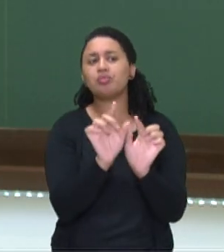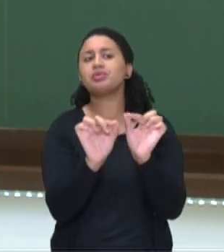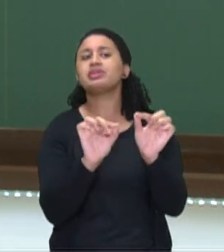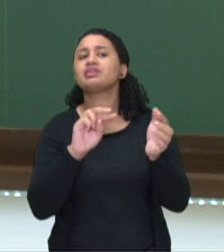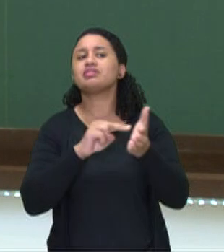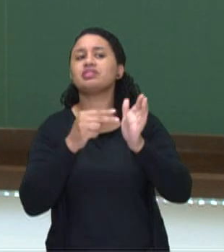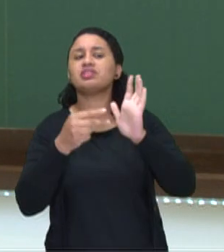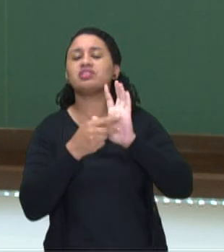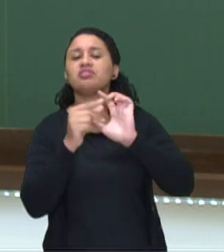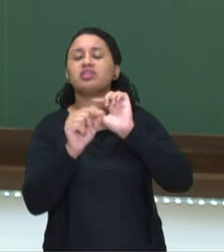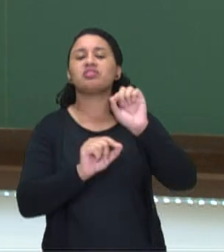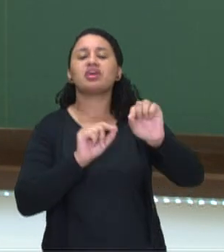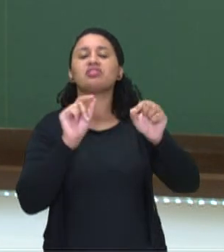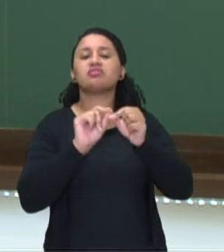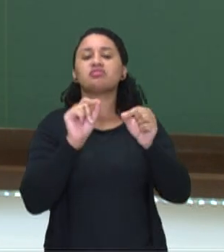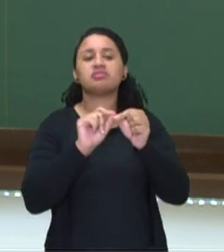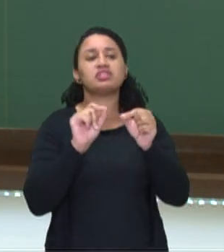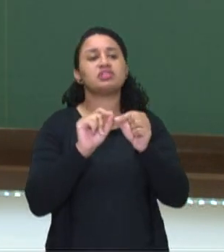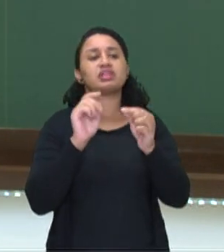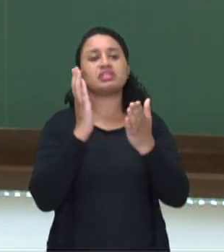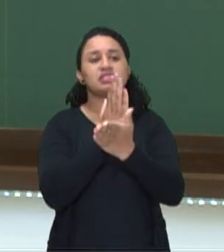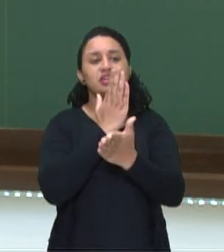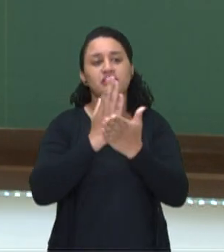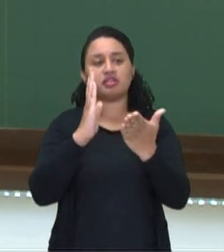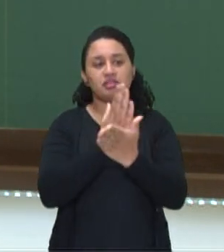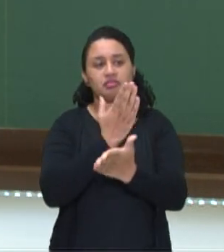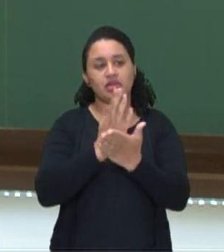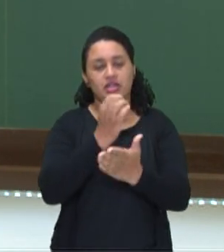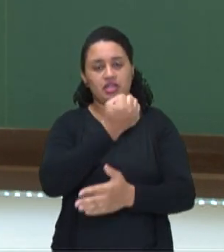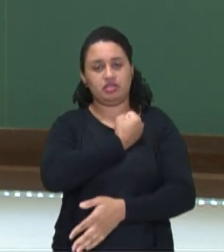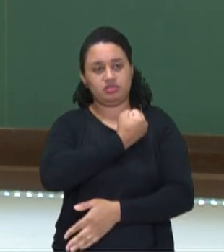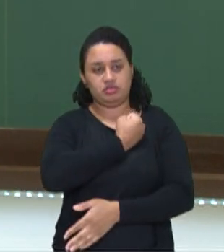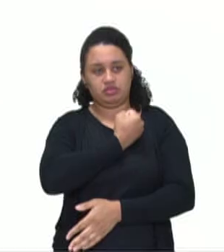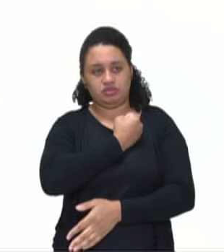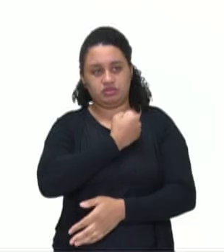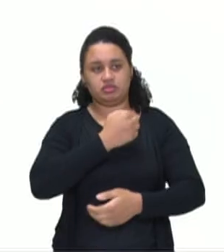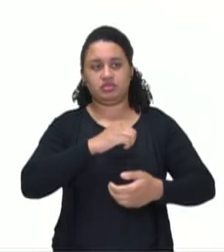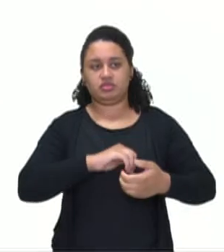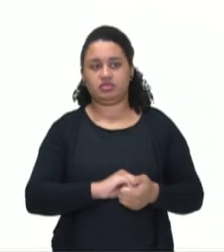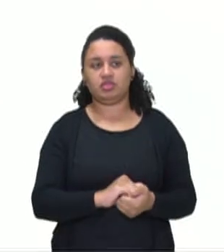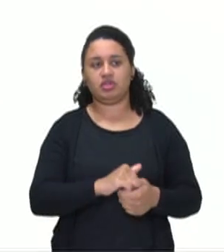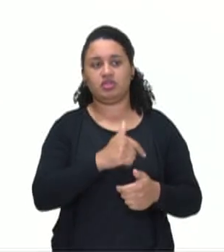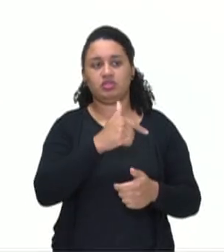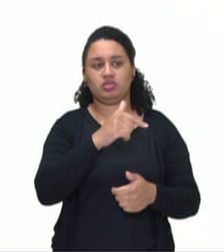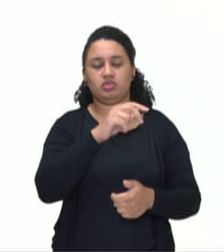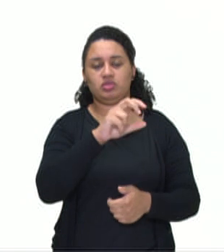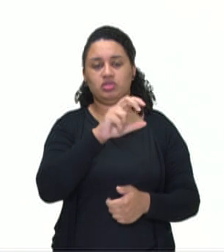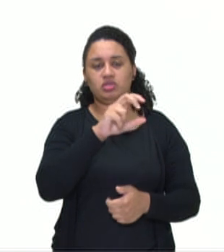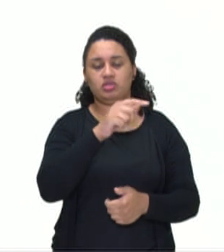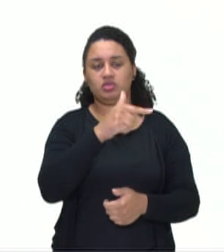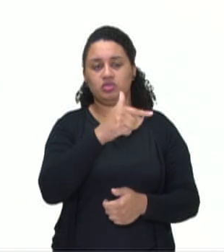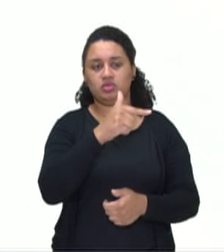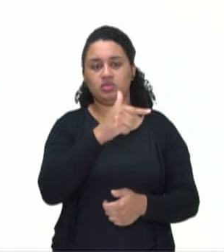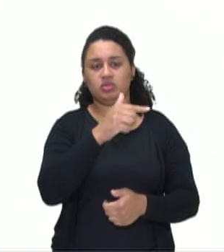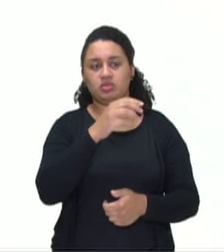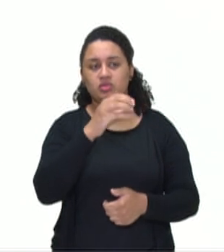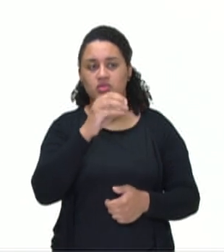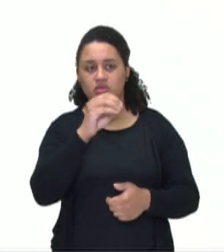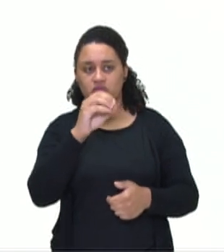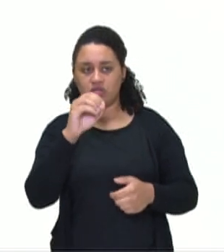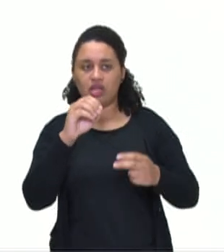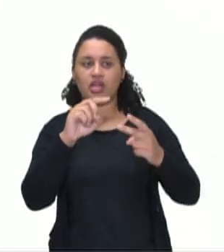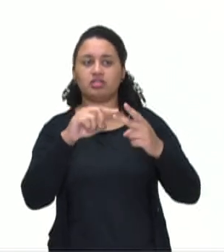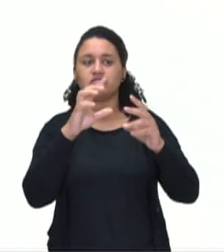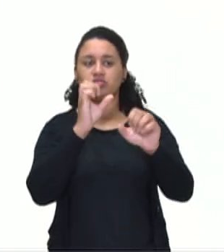número? Decompor um número é eu separar esse número nas suas ordens, 200 mais 50 mais 6, 200